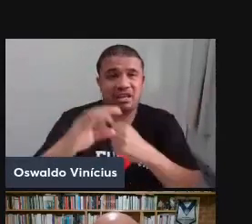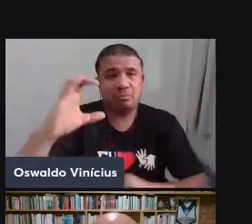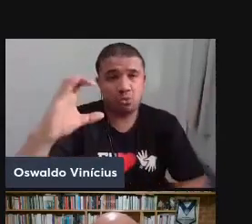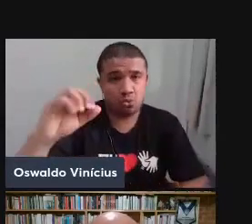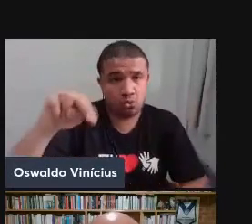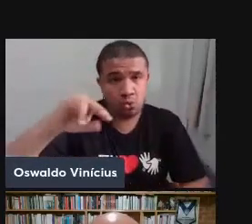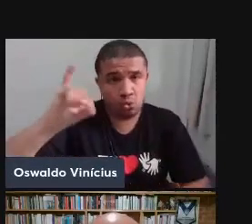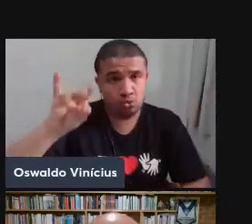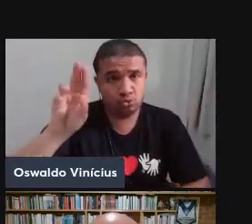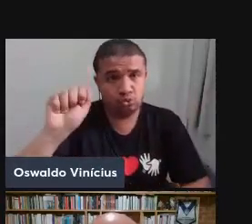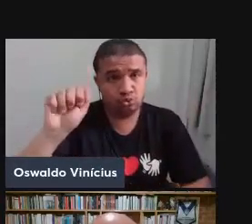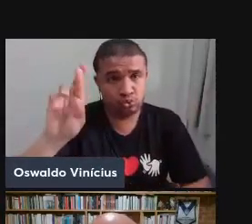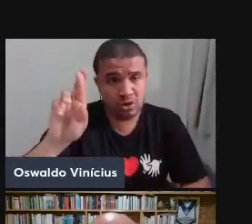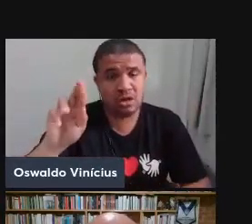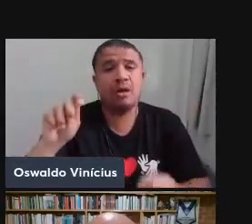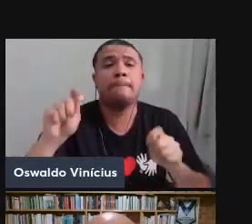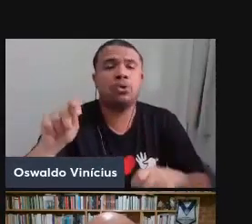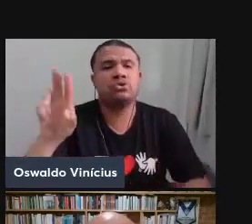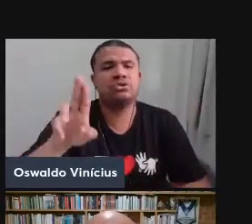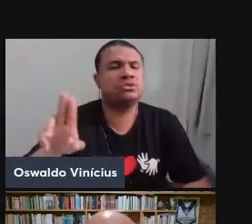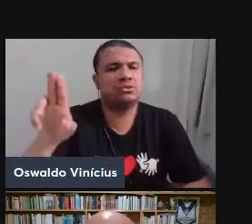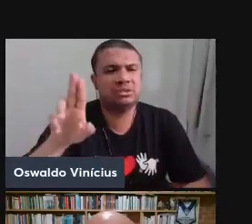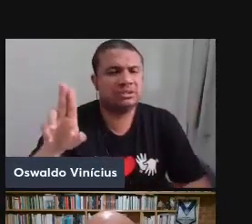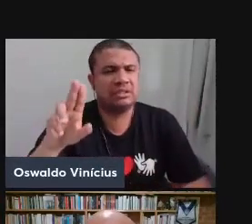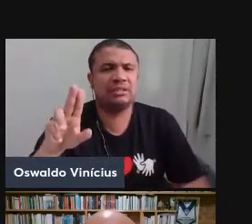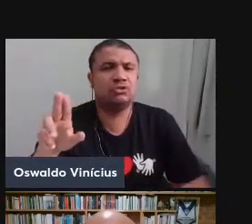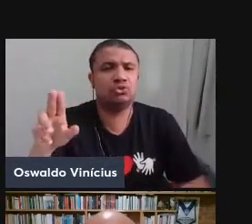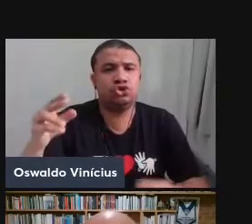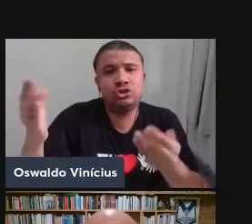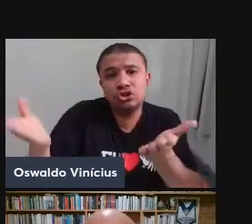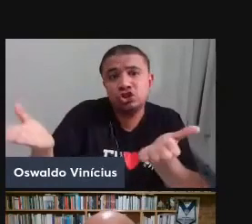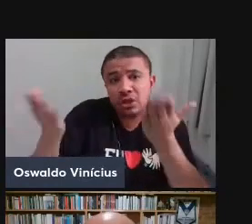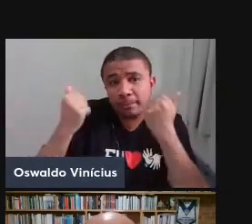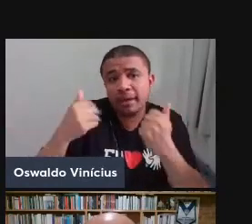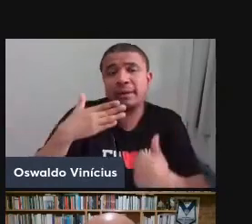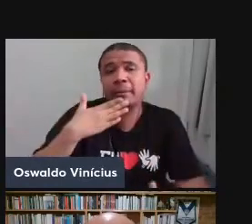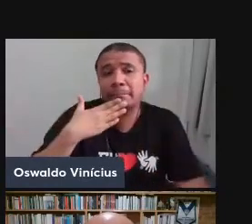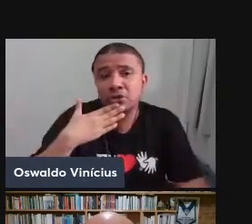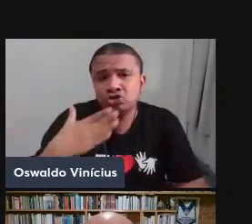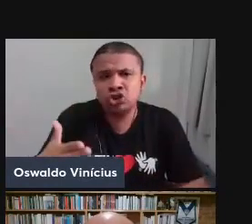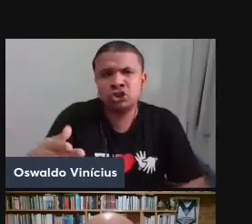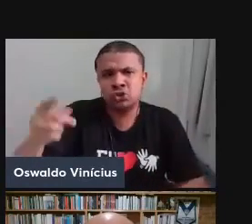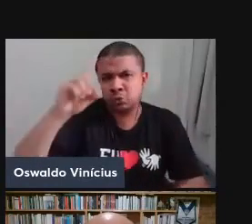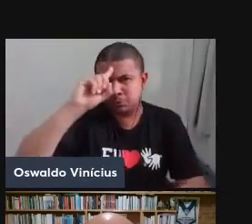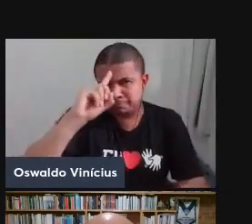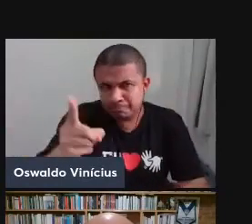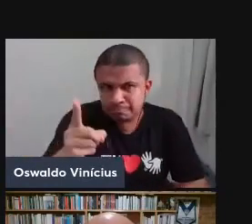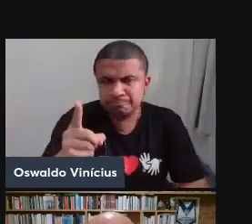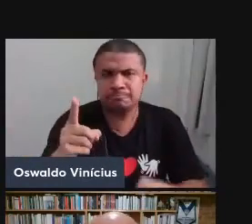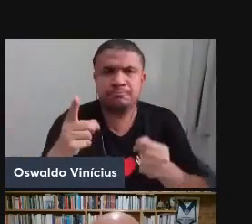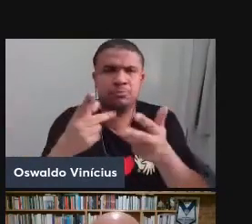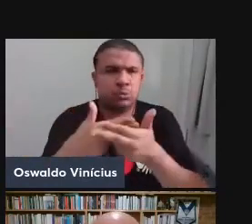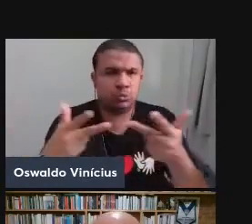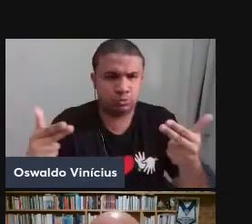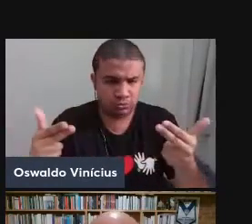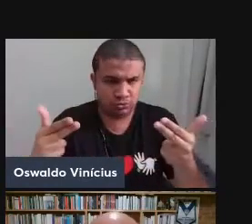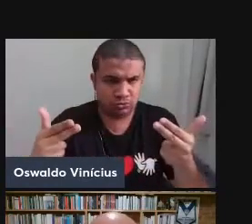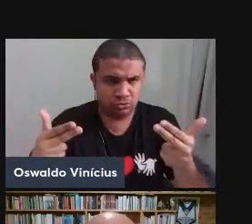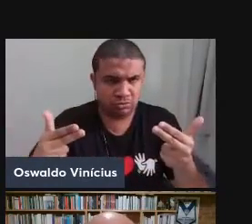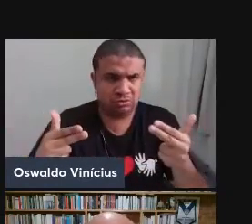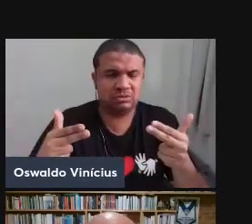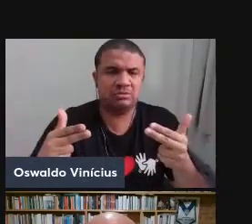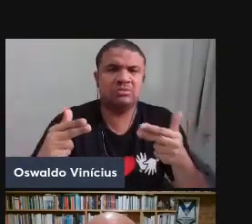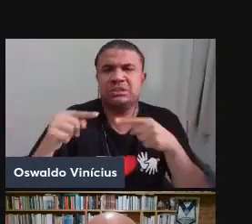pode ser usado no sentido de chamar, invocar ou conclamar alguma coisa. Então, essa